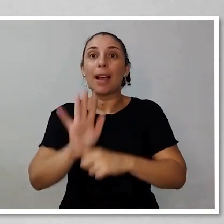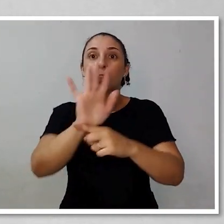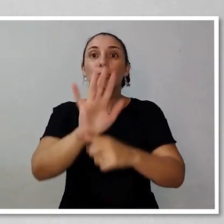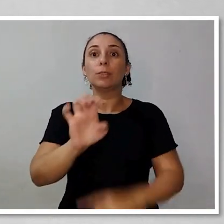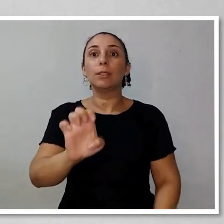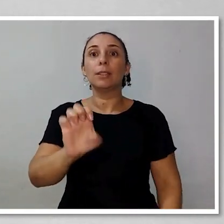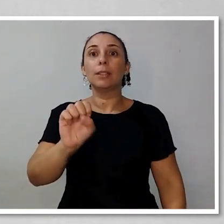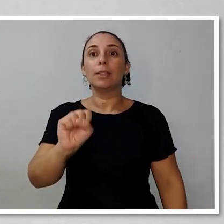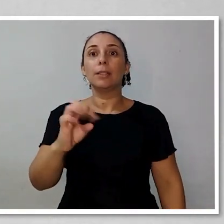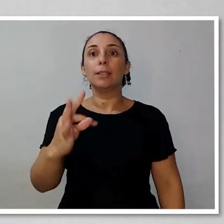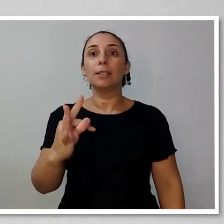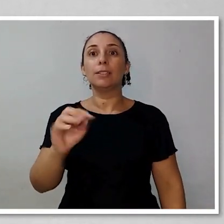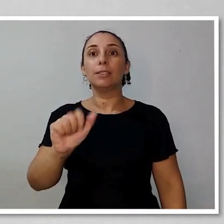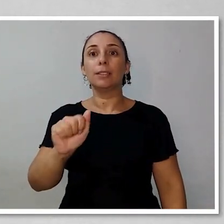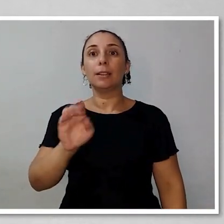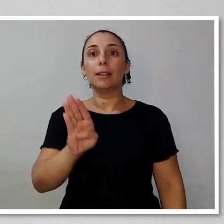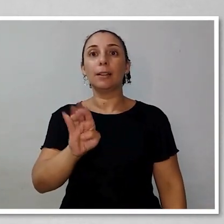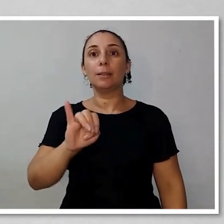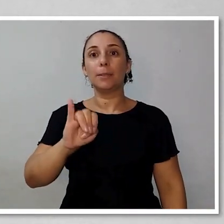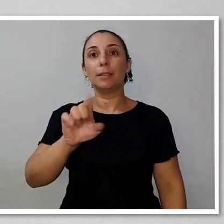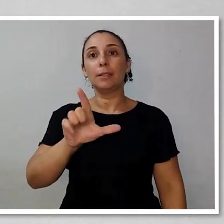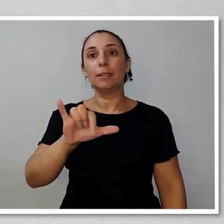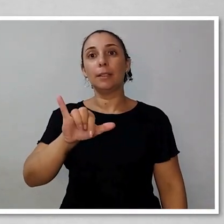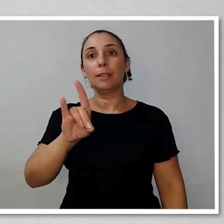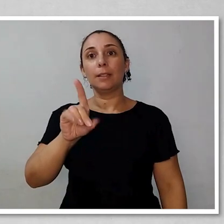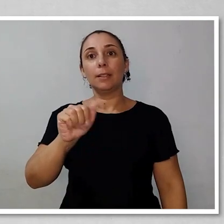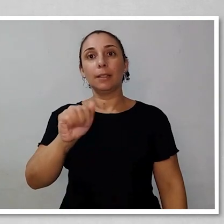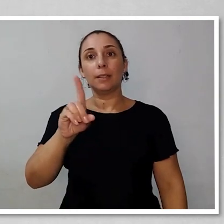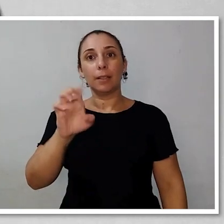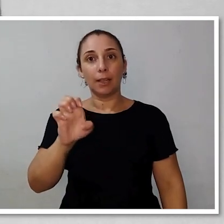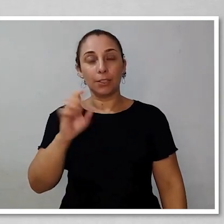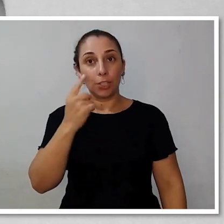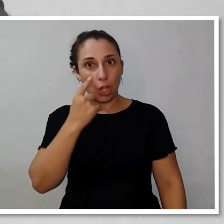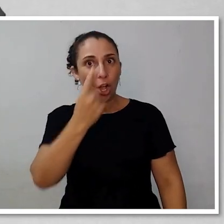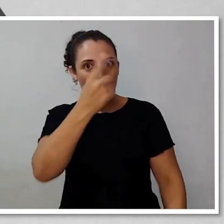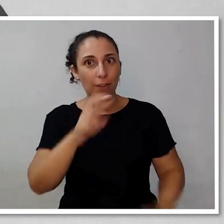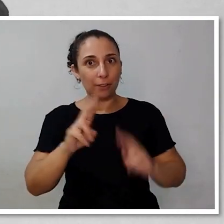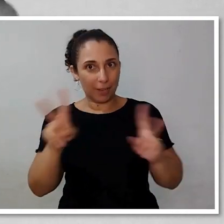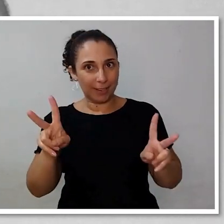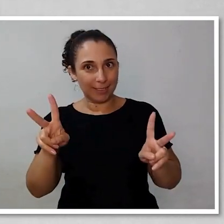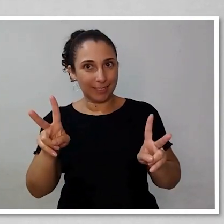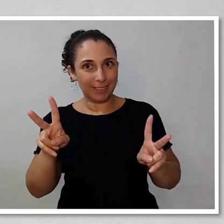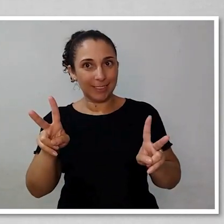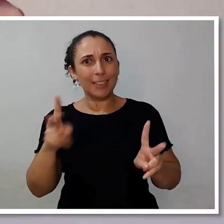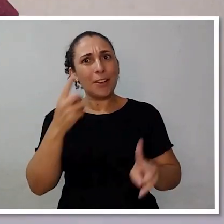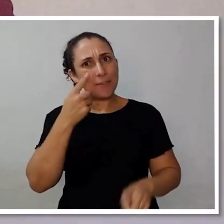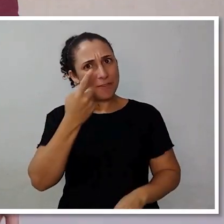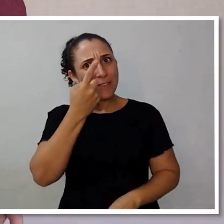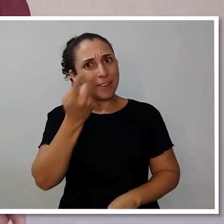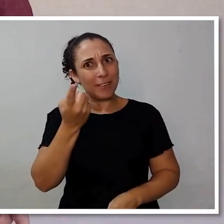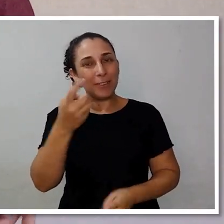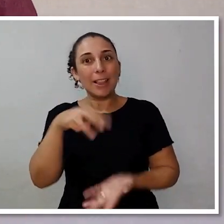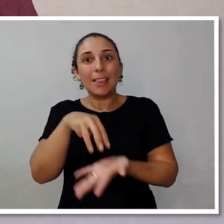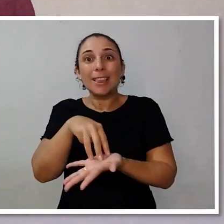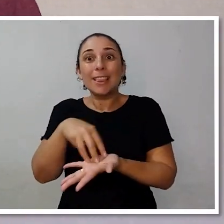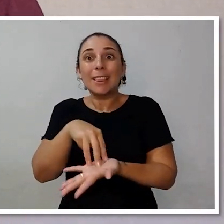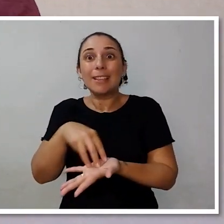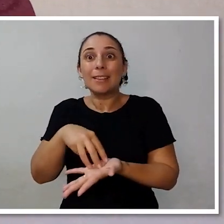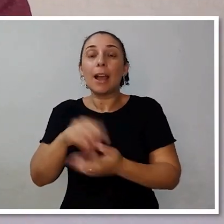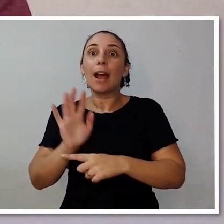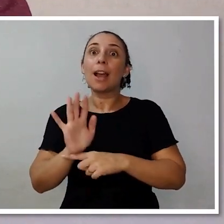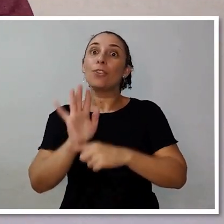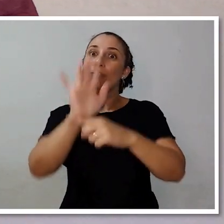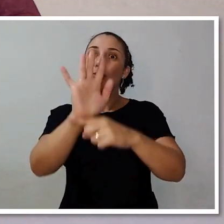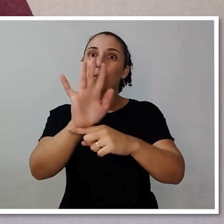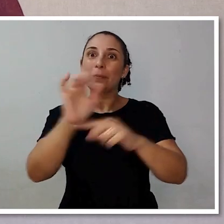para isso é que existem os equipamentos de suporte, como o tripé. Olha a diferença agora dessa imagem com o tripé. Pronto, olha